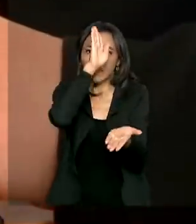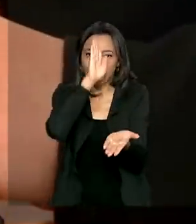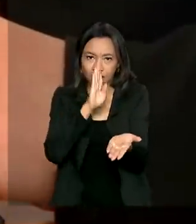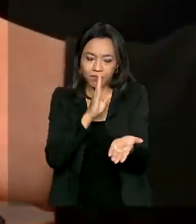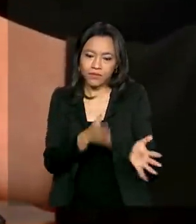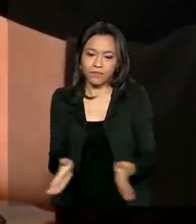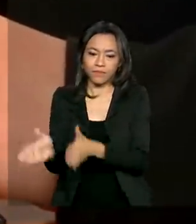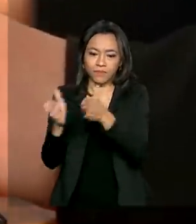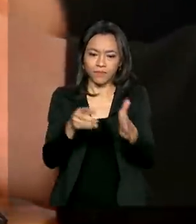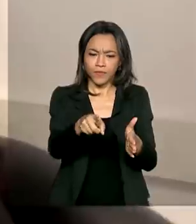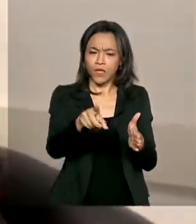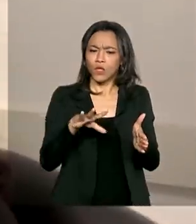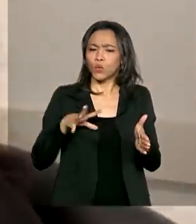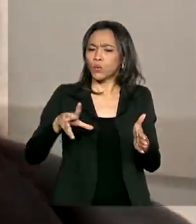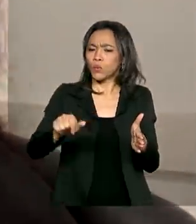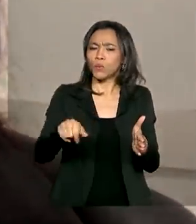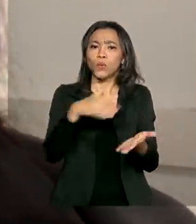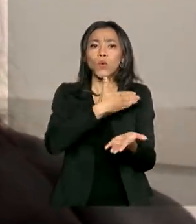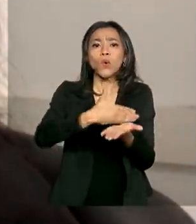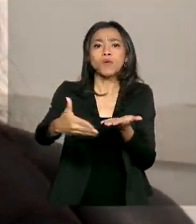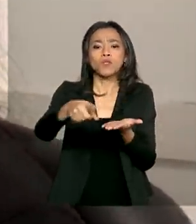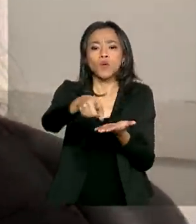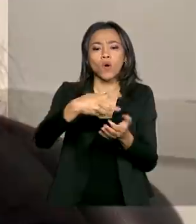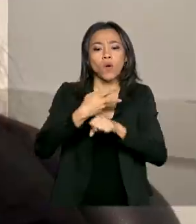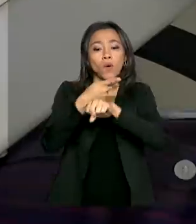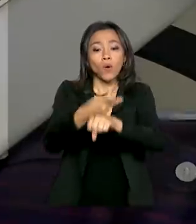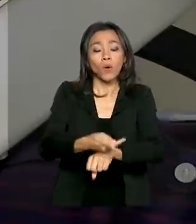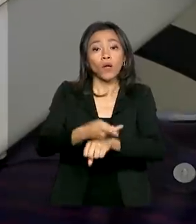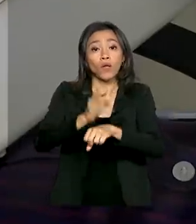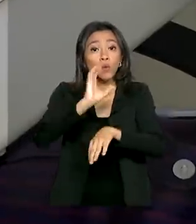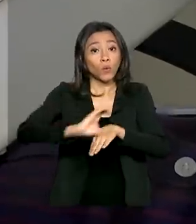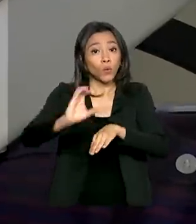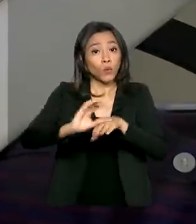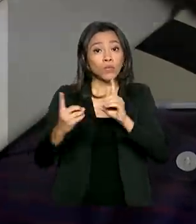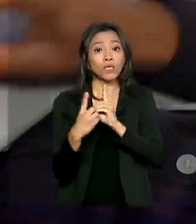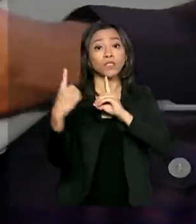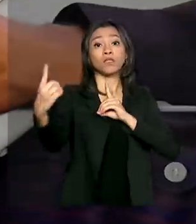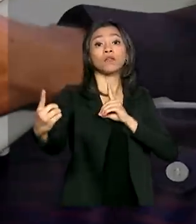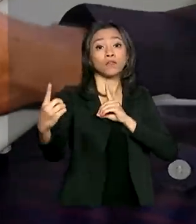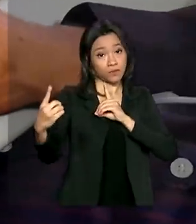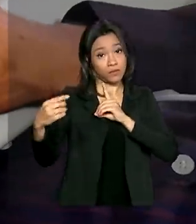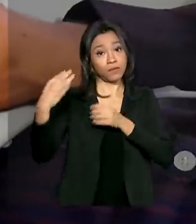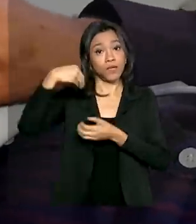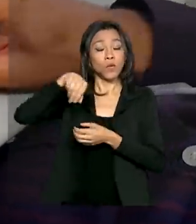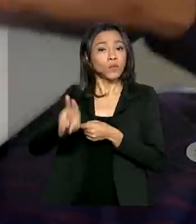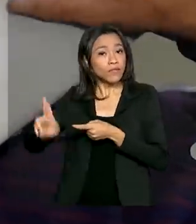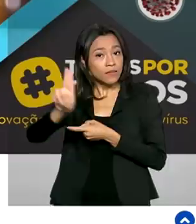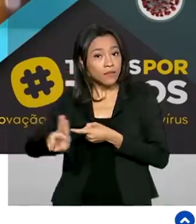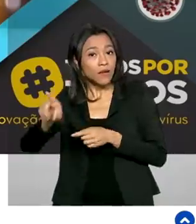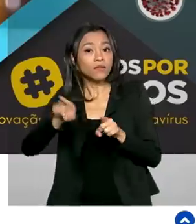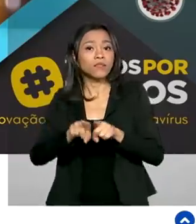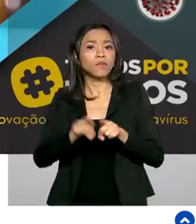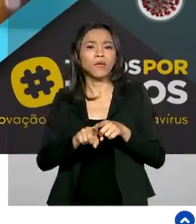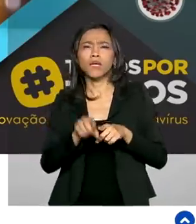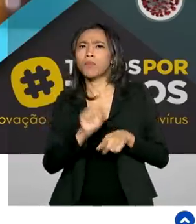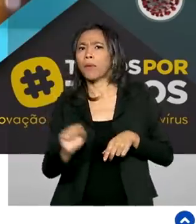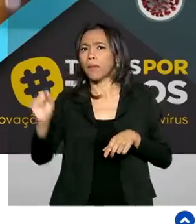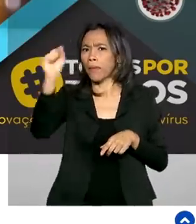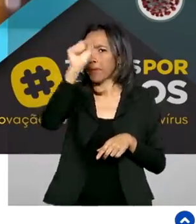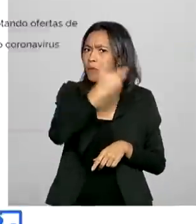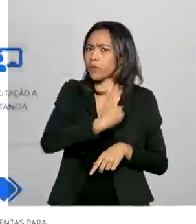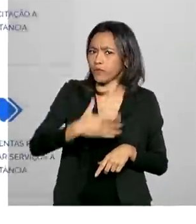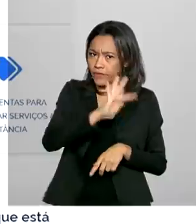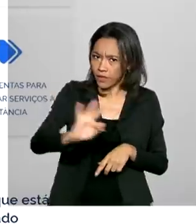Tudo começou com a oferta de cursos à distância em universidades e órgãos federais. Mas em